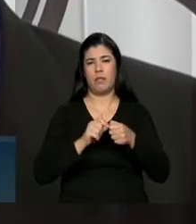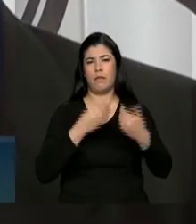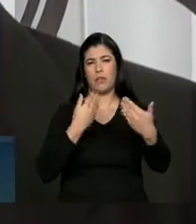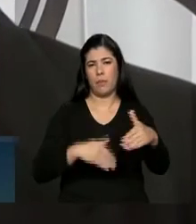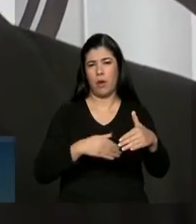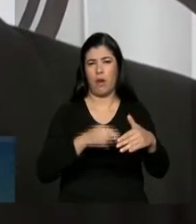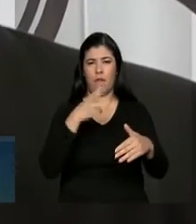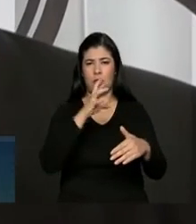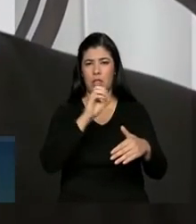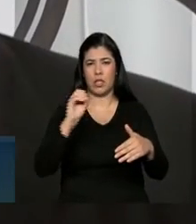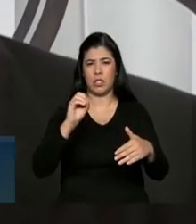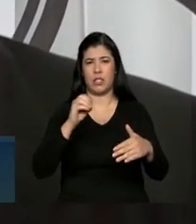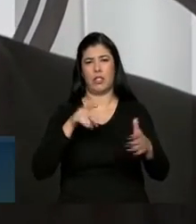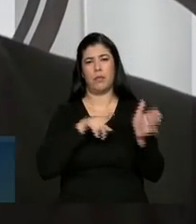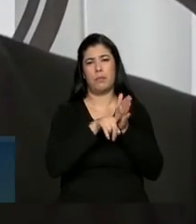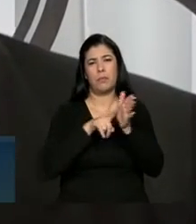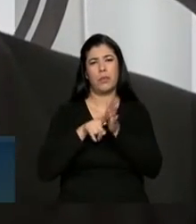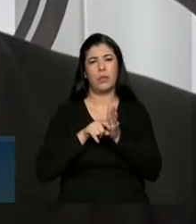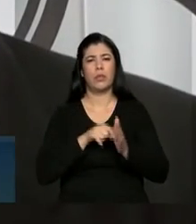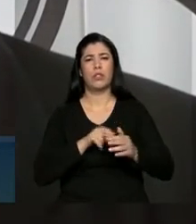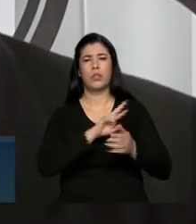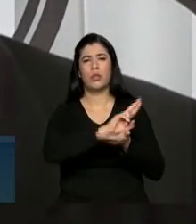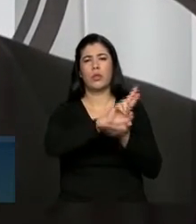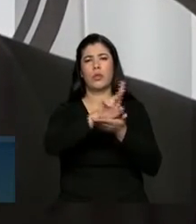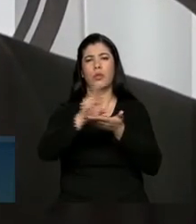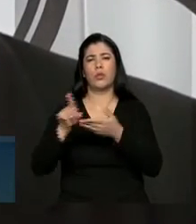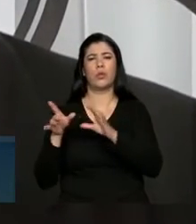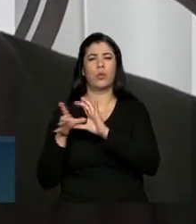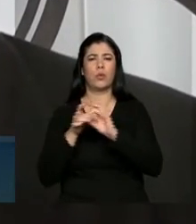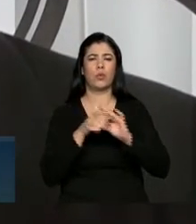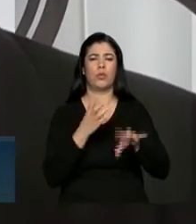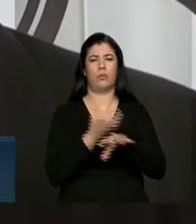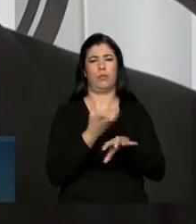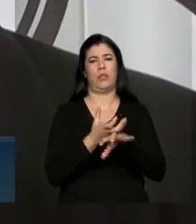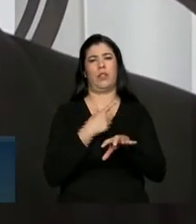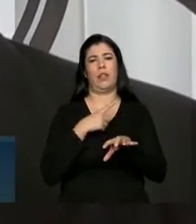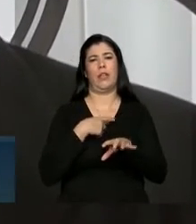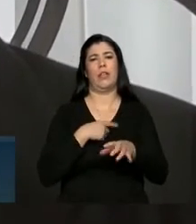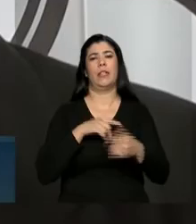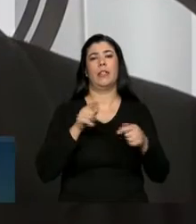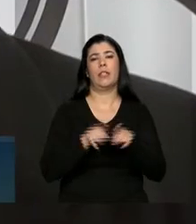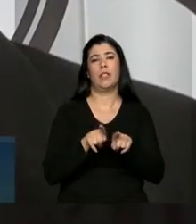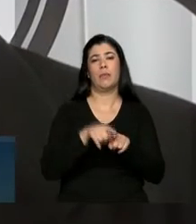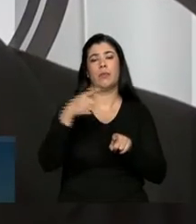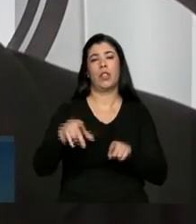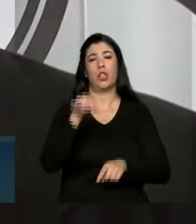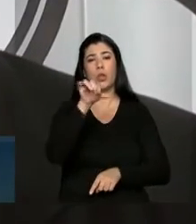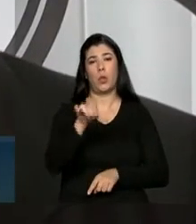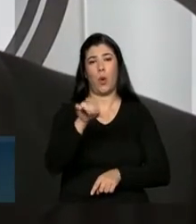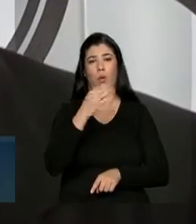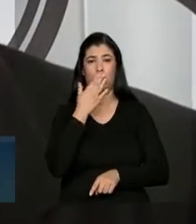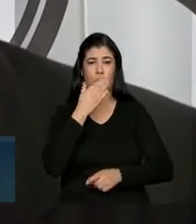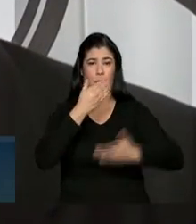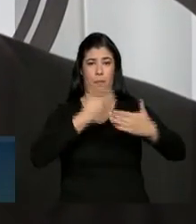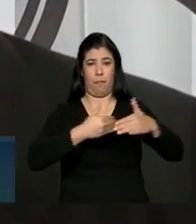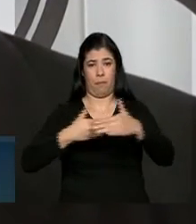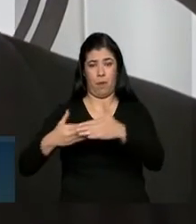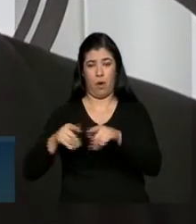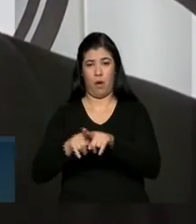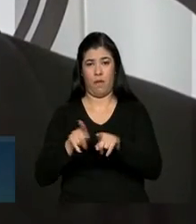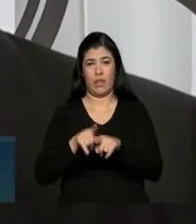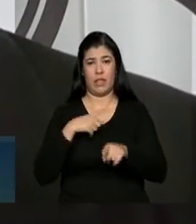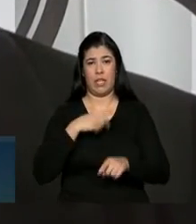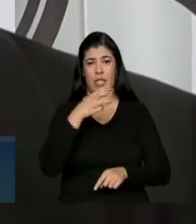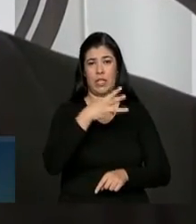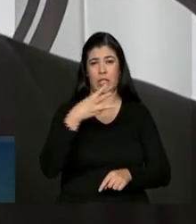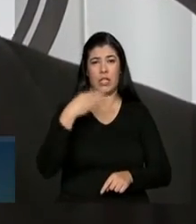perguntas sobre todas as matérias do concurso. Depois têm que fazer cerca de 9 provas escritas, que envolvem cerca